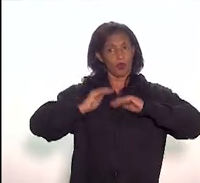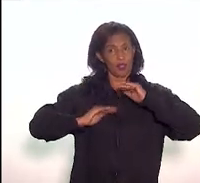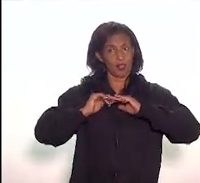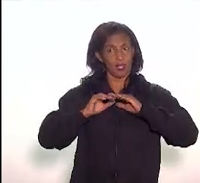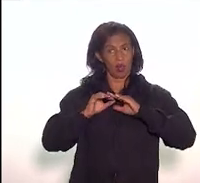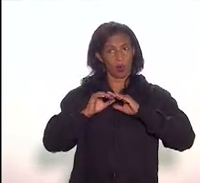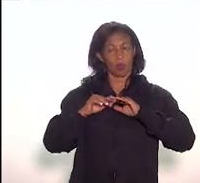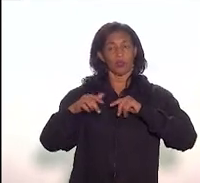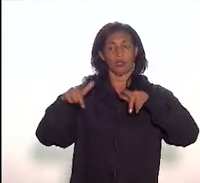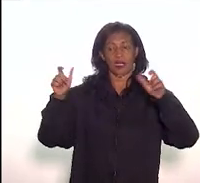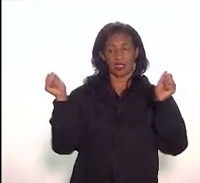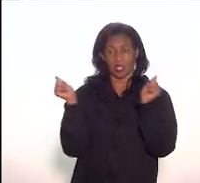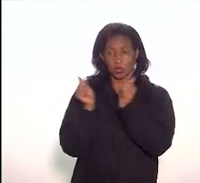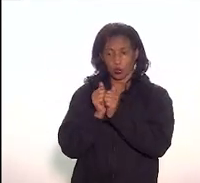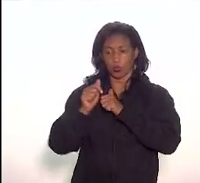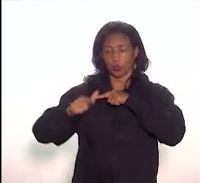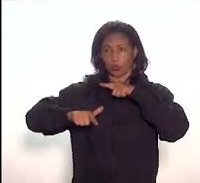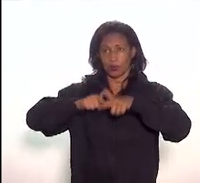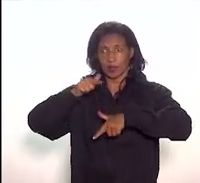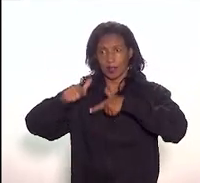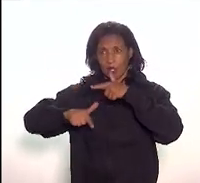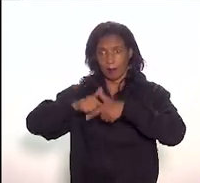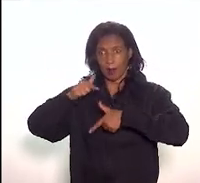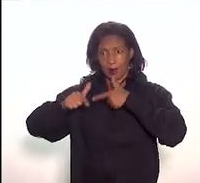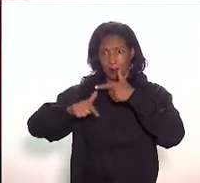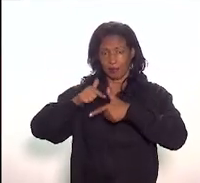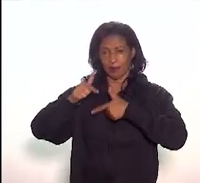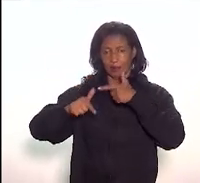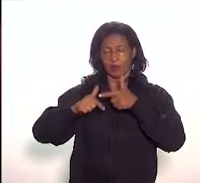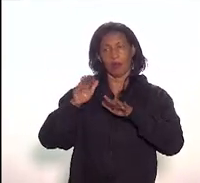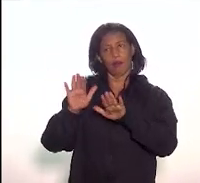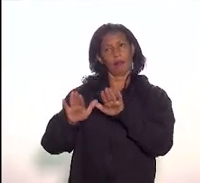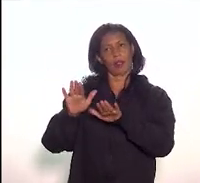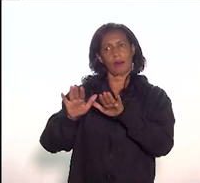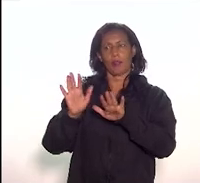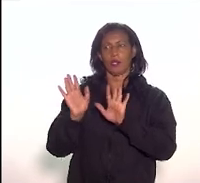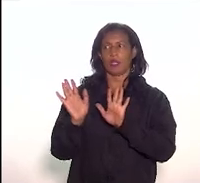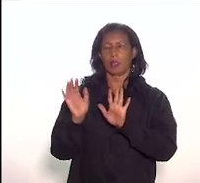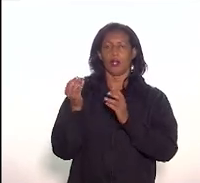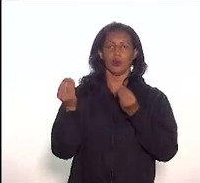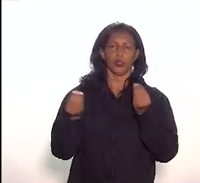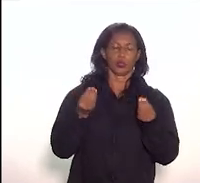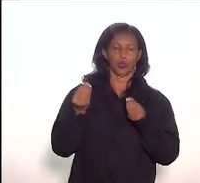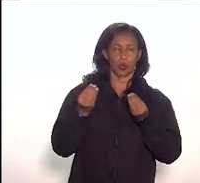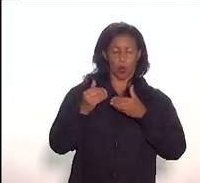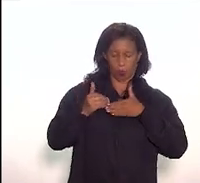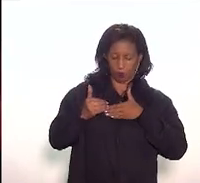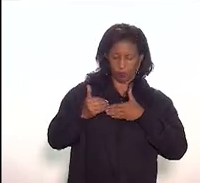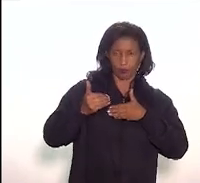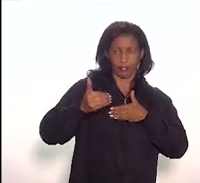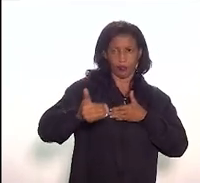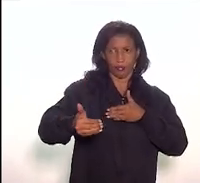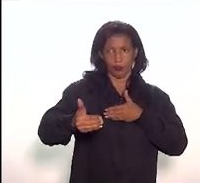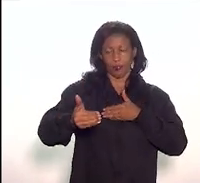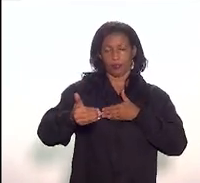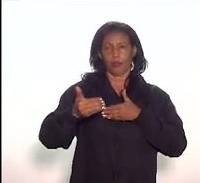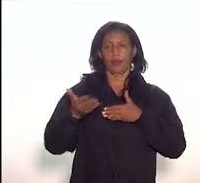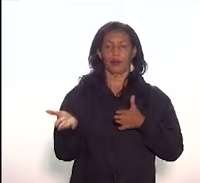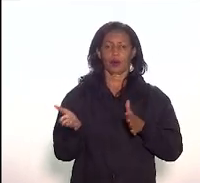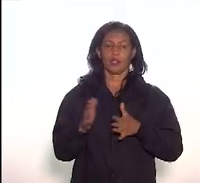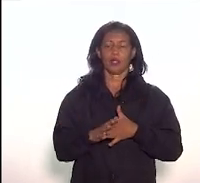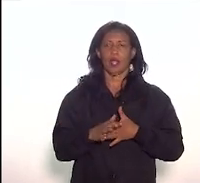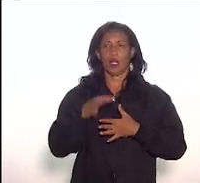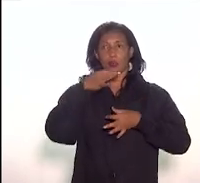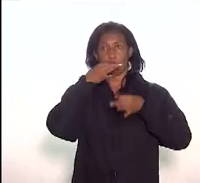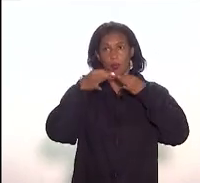equipe que o constituirá, aí vai depender de como vai andar a partir de agora de todas as considerações que foram